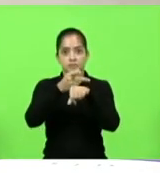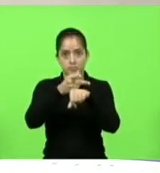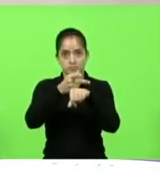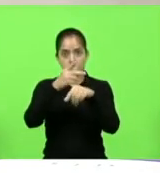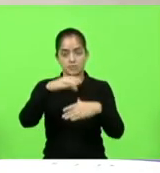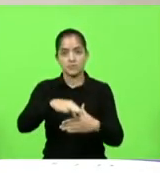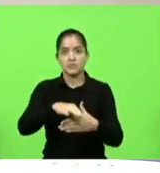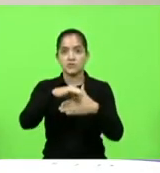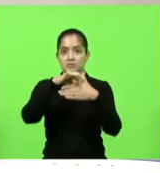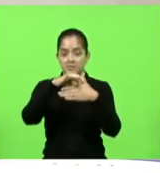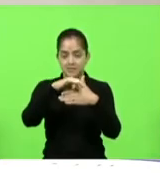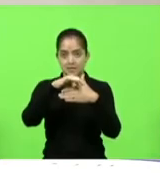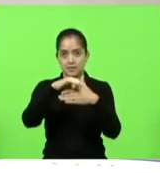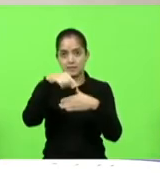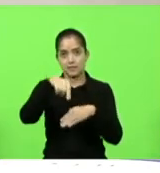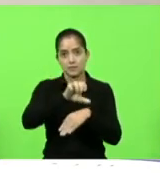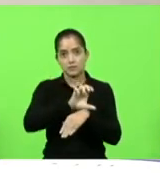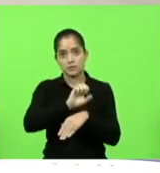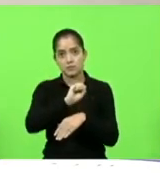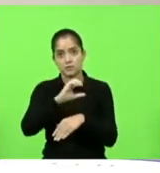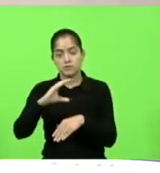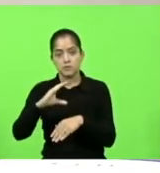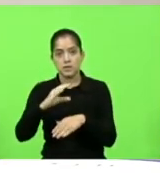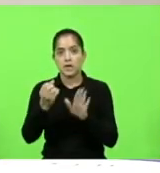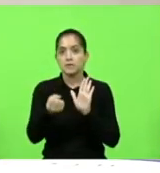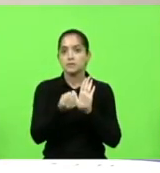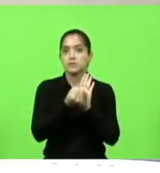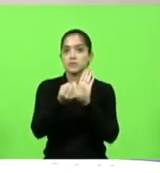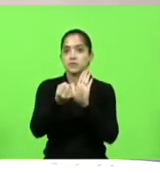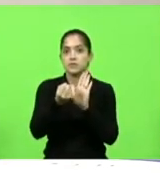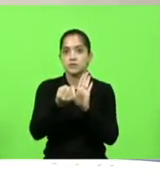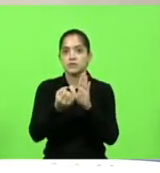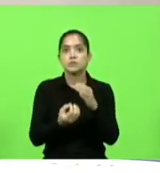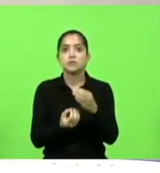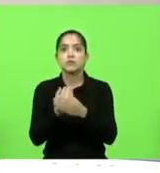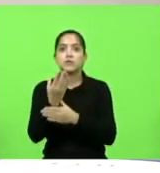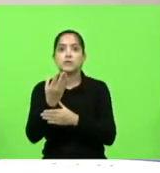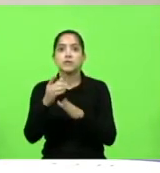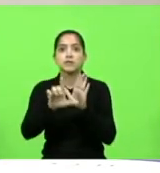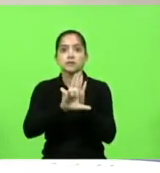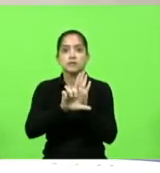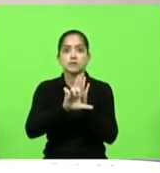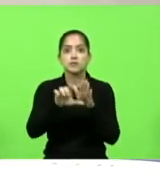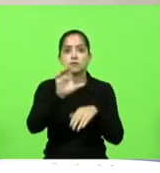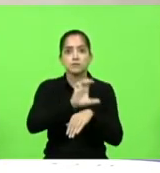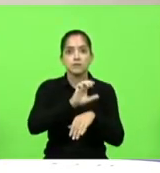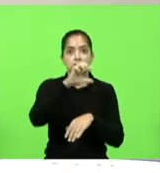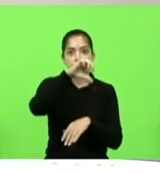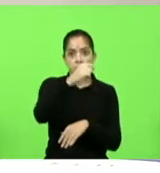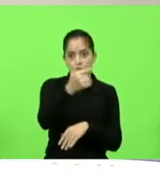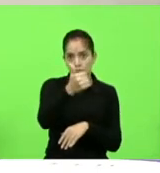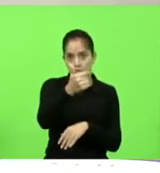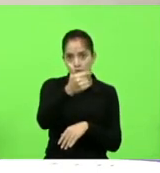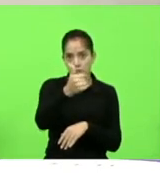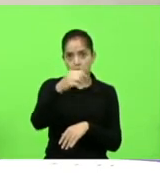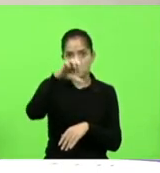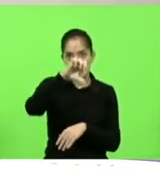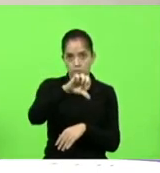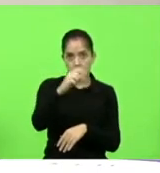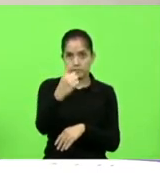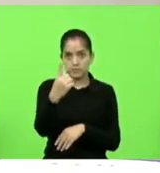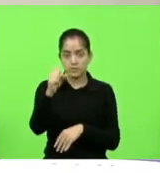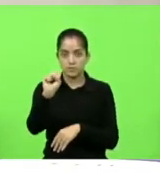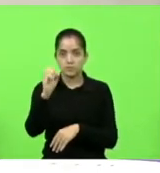de Santa Catarina. A certificação foi instituída com base da Lei Estadual nº 12.918